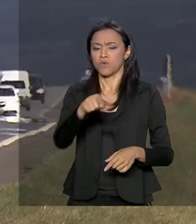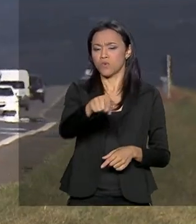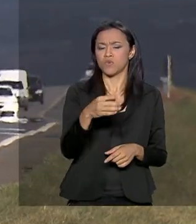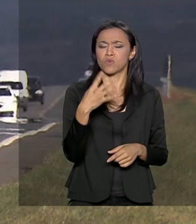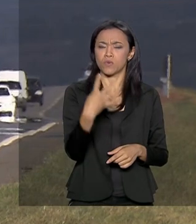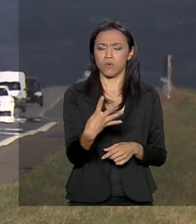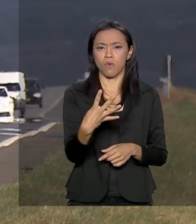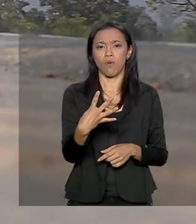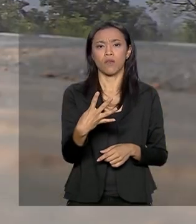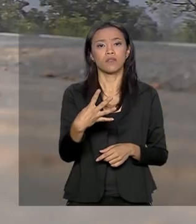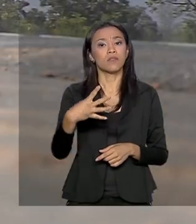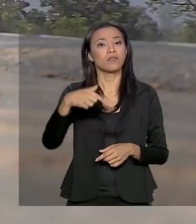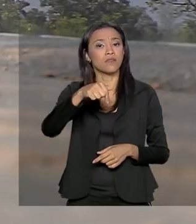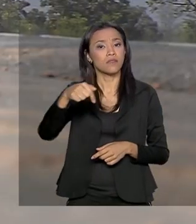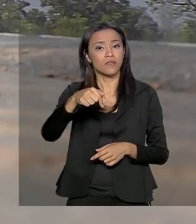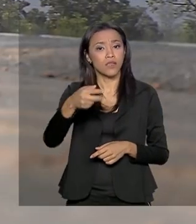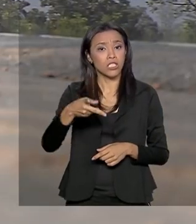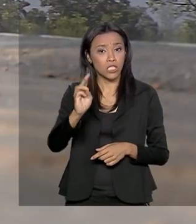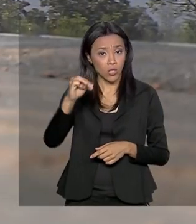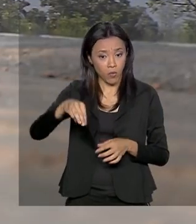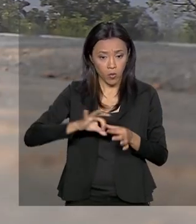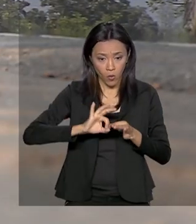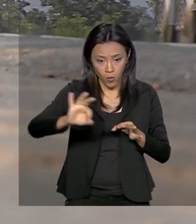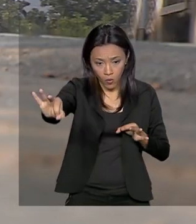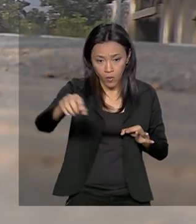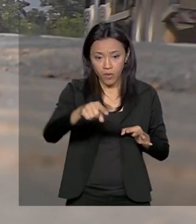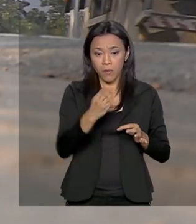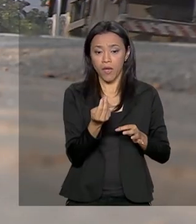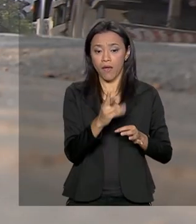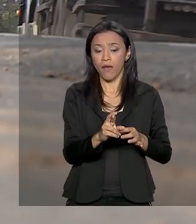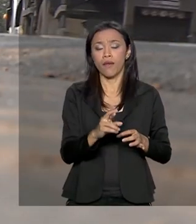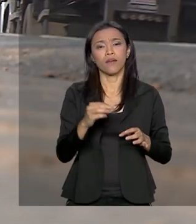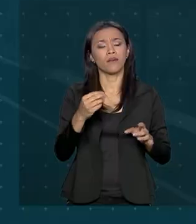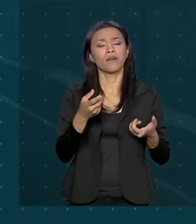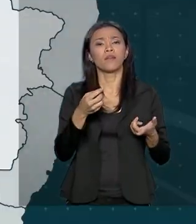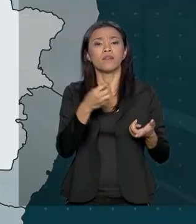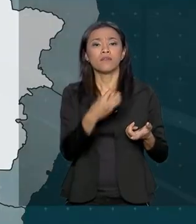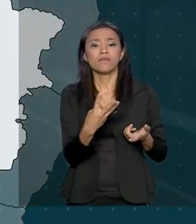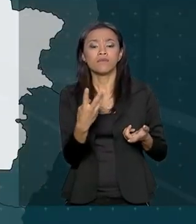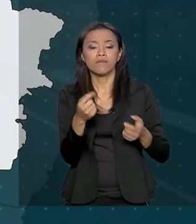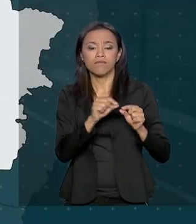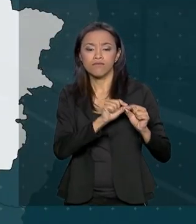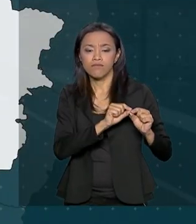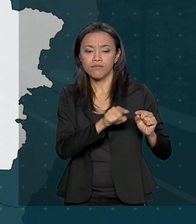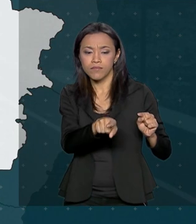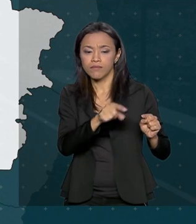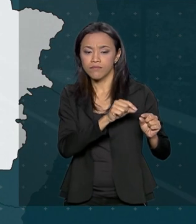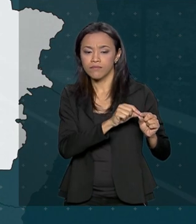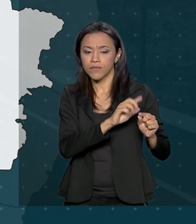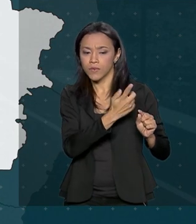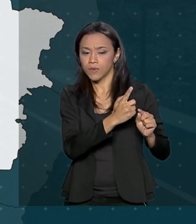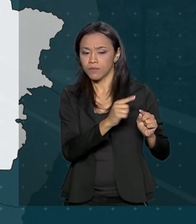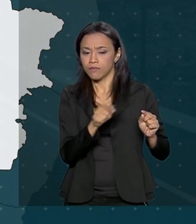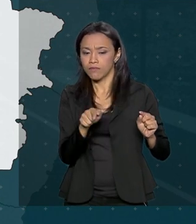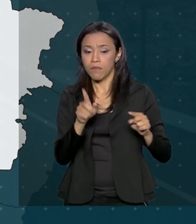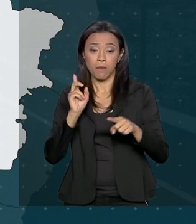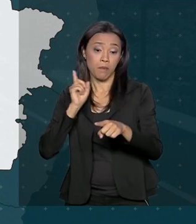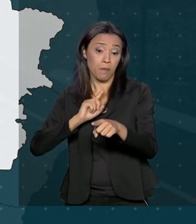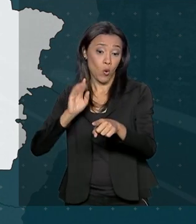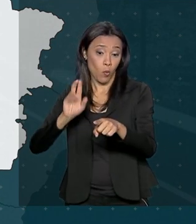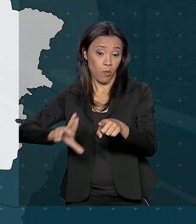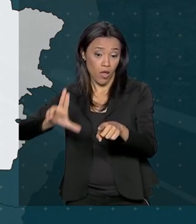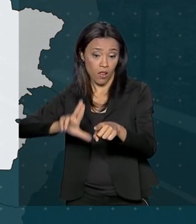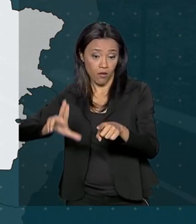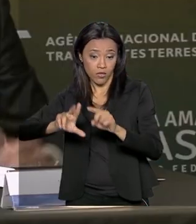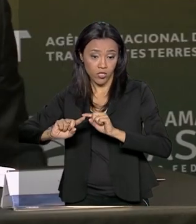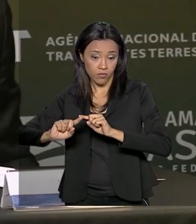concedidos das rodovias BR-364 e BR-365 ligam Uberlândia, em Minas Gerais, a Jatai,